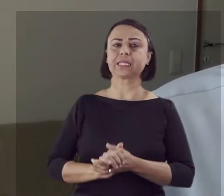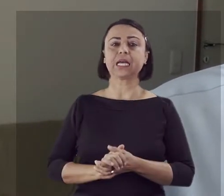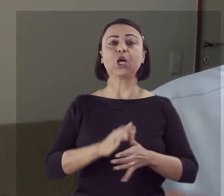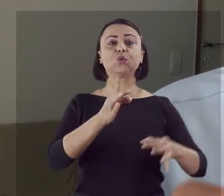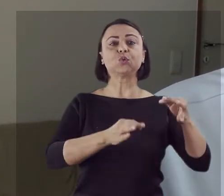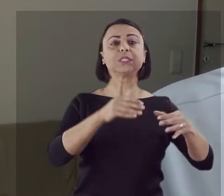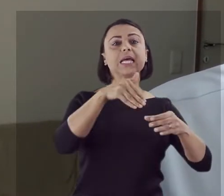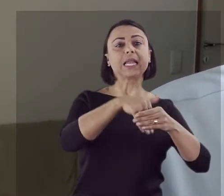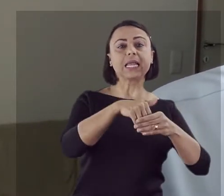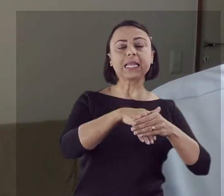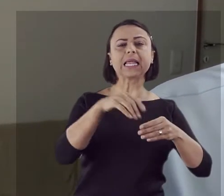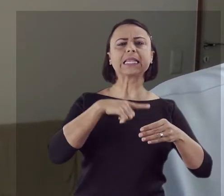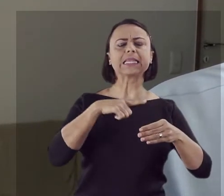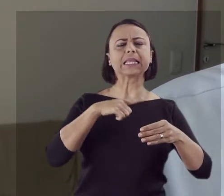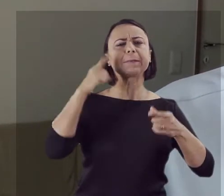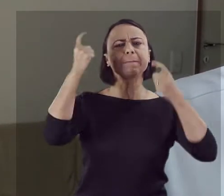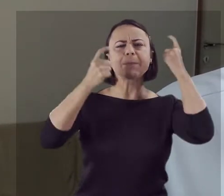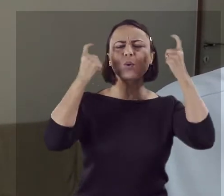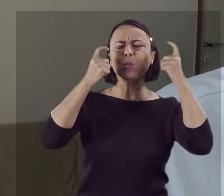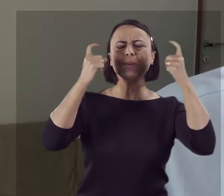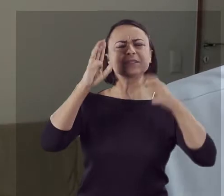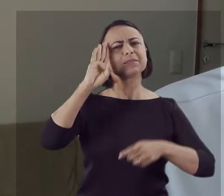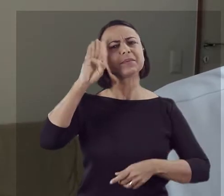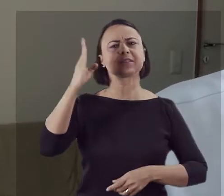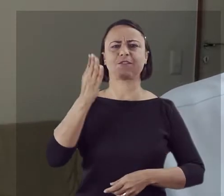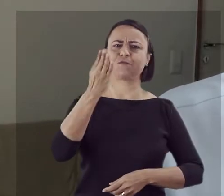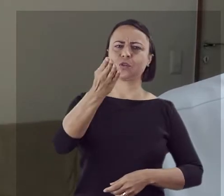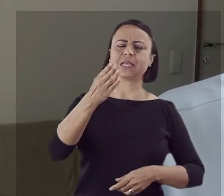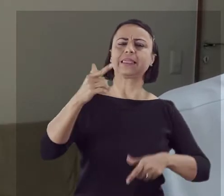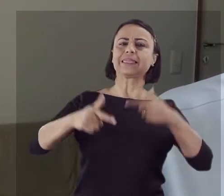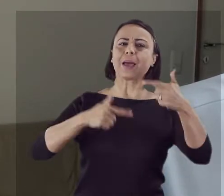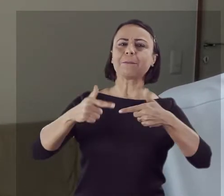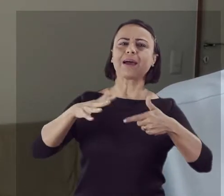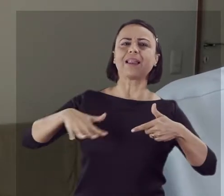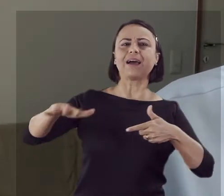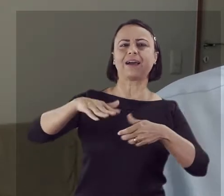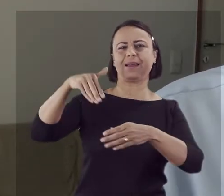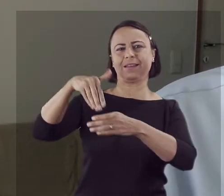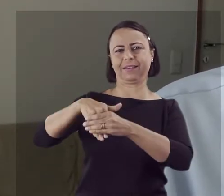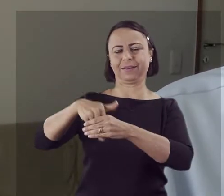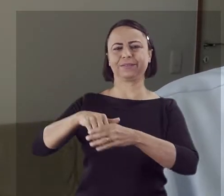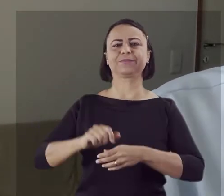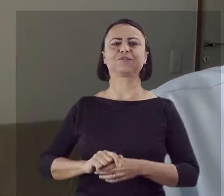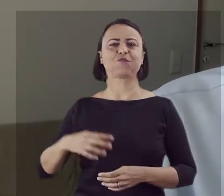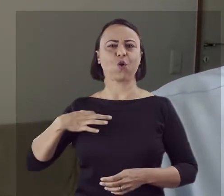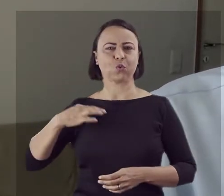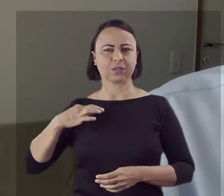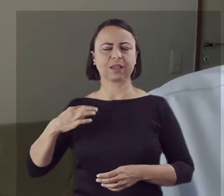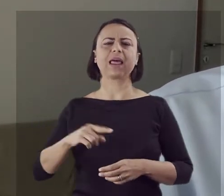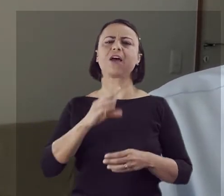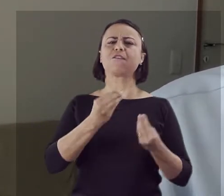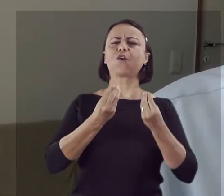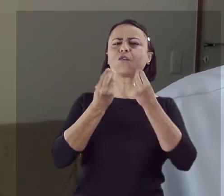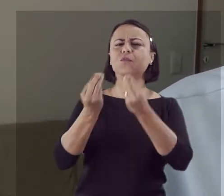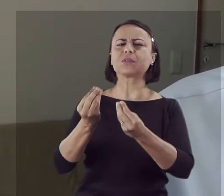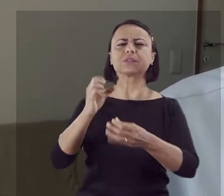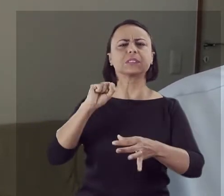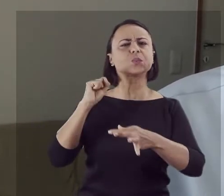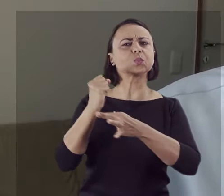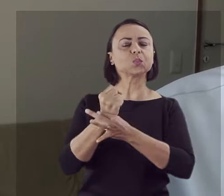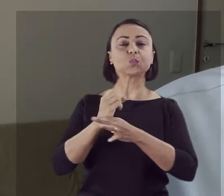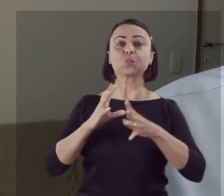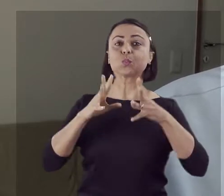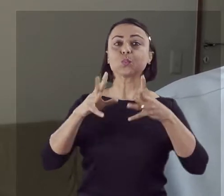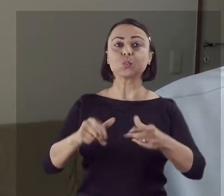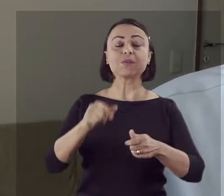Eleitoral tem a maior consideração por você, mesário voluntário. Vai oferecer toda a segurança para